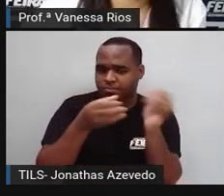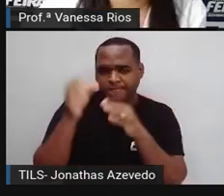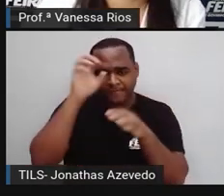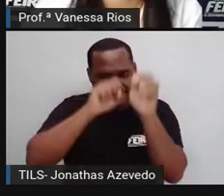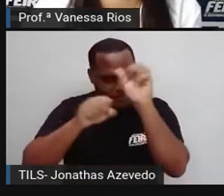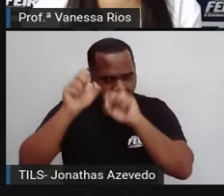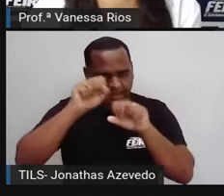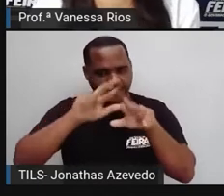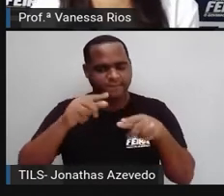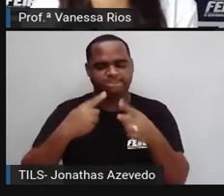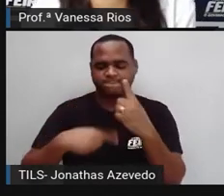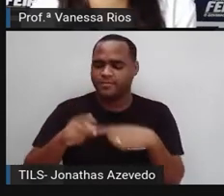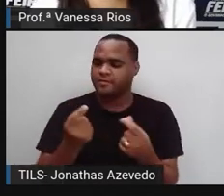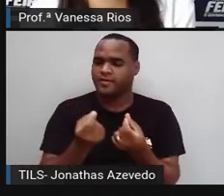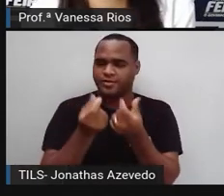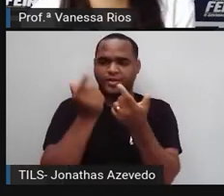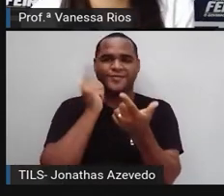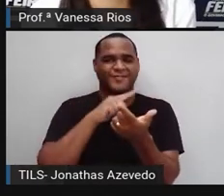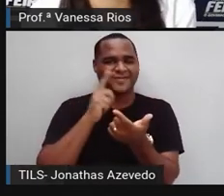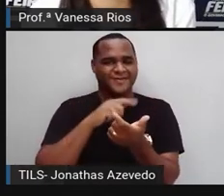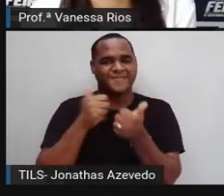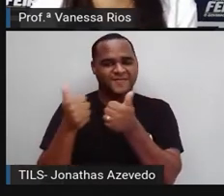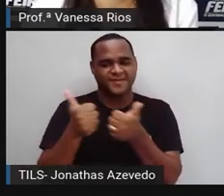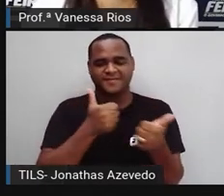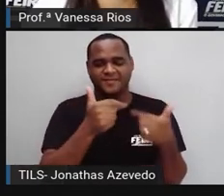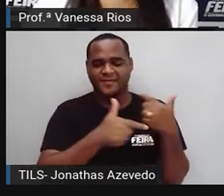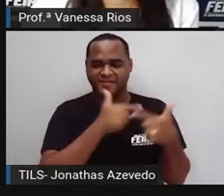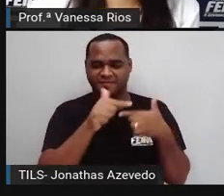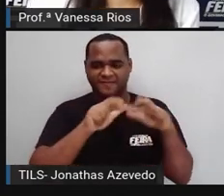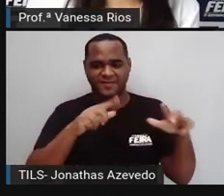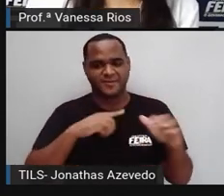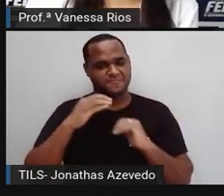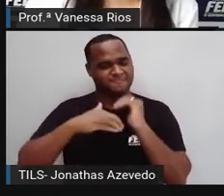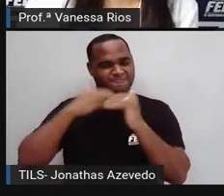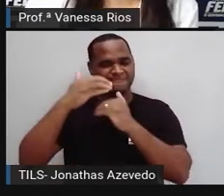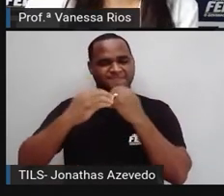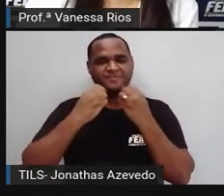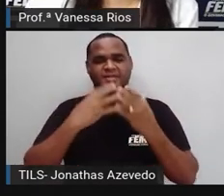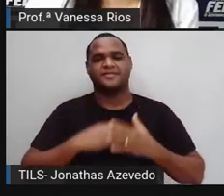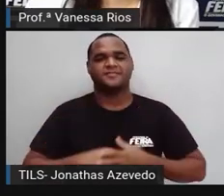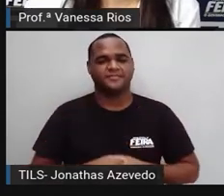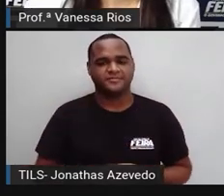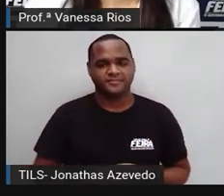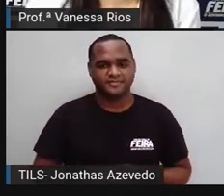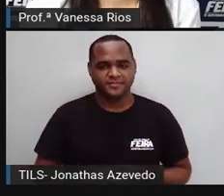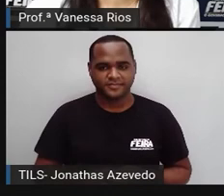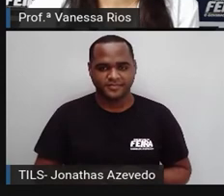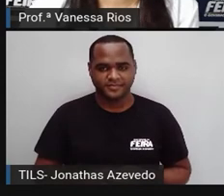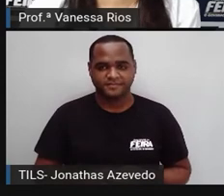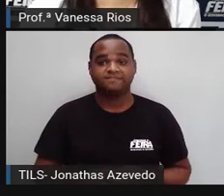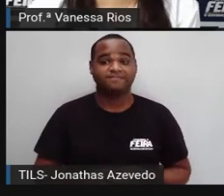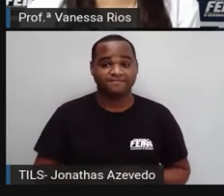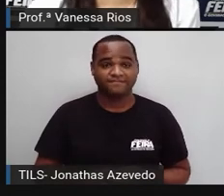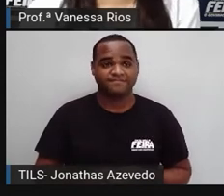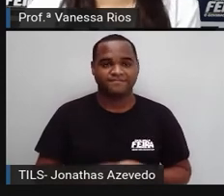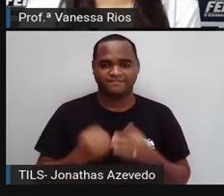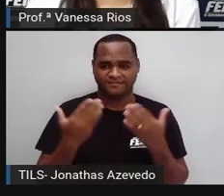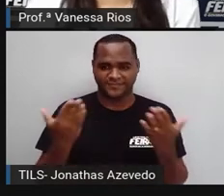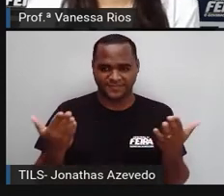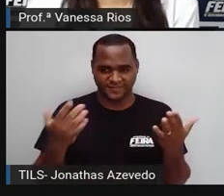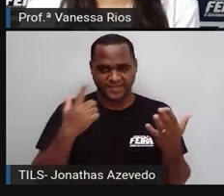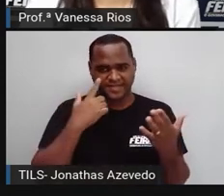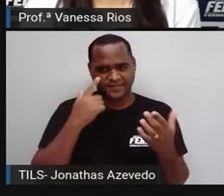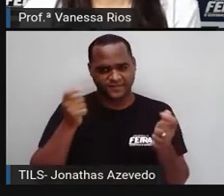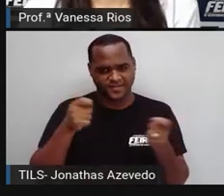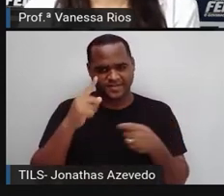ganhar dinheiro com essa atividade diferente que você está desempenhando. E aí, olhem só. Para ser